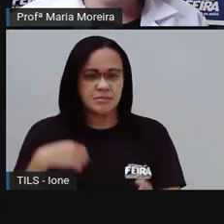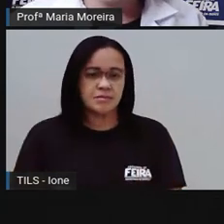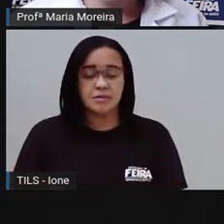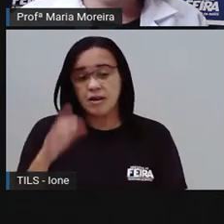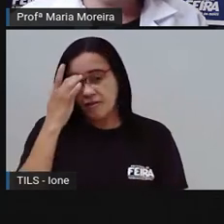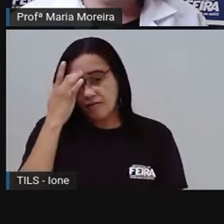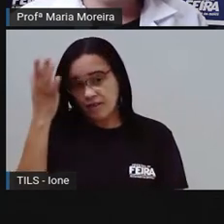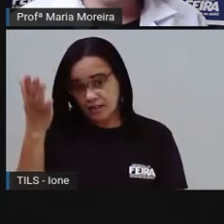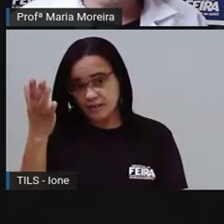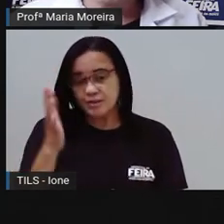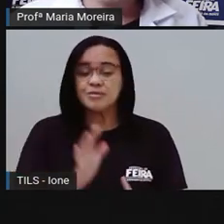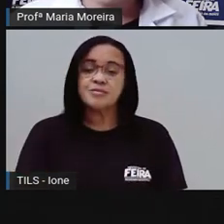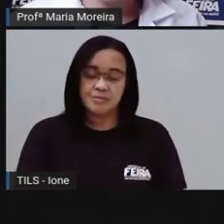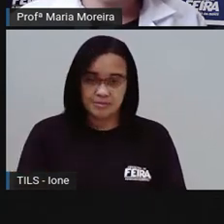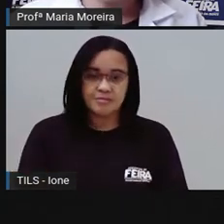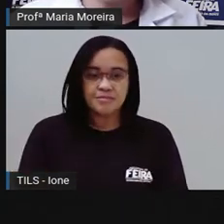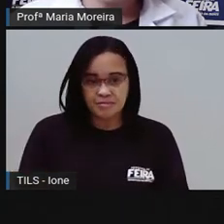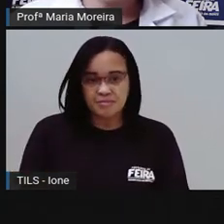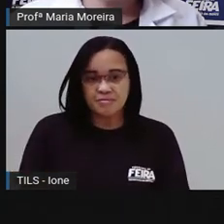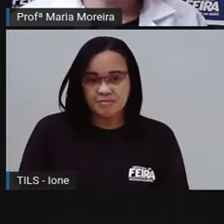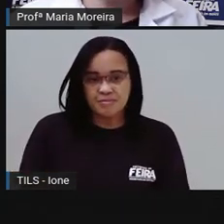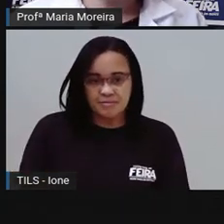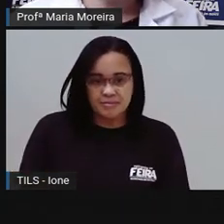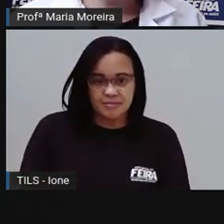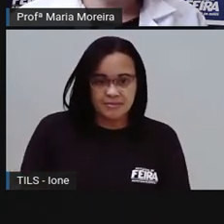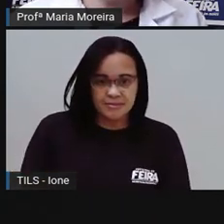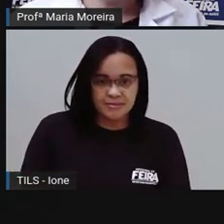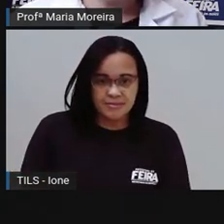fácil essa. Bem fácil, né?